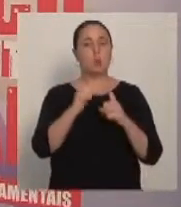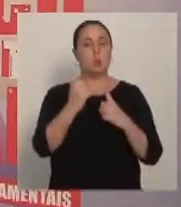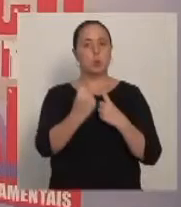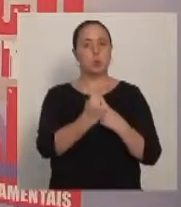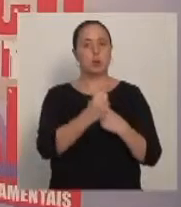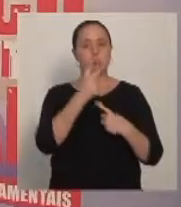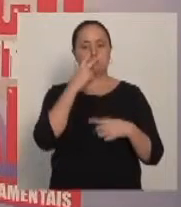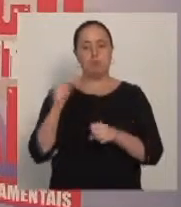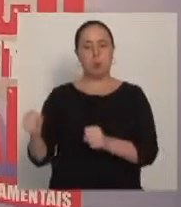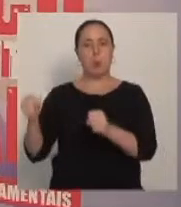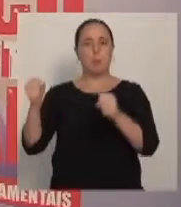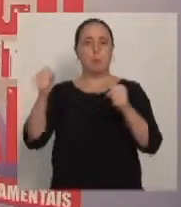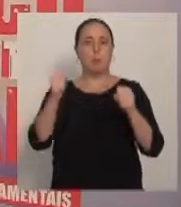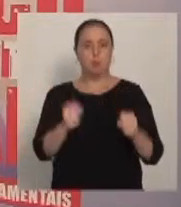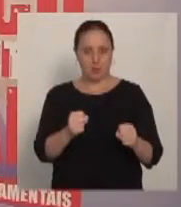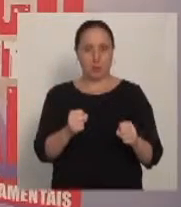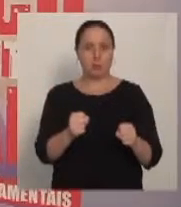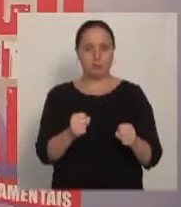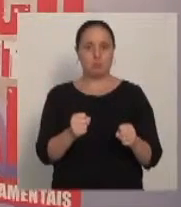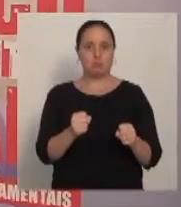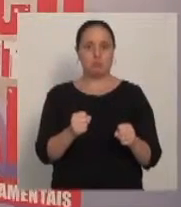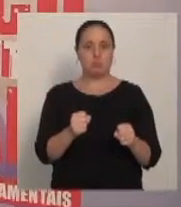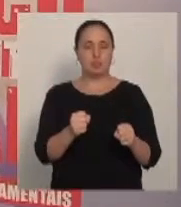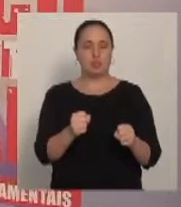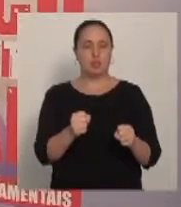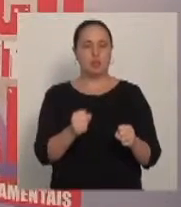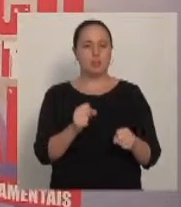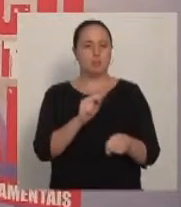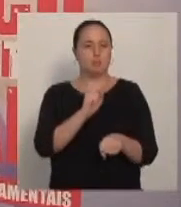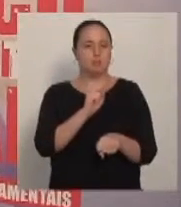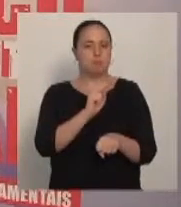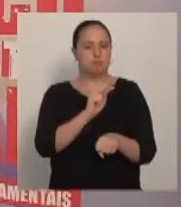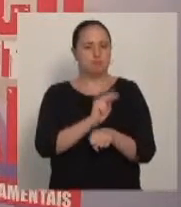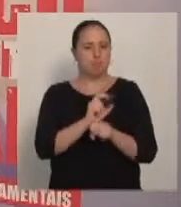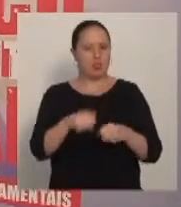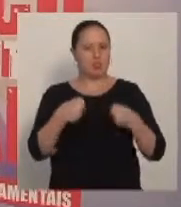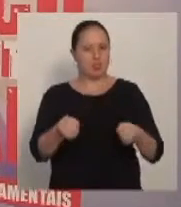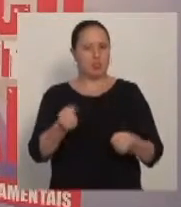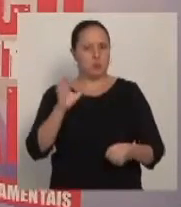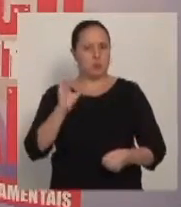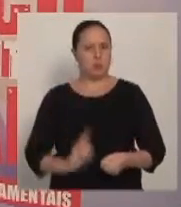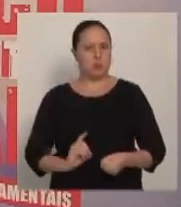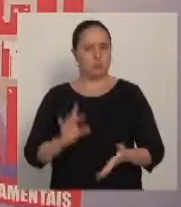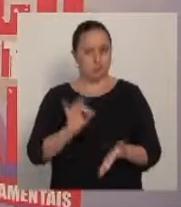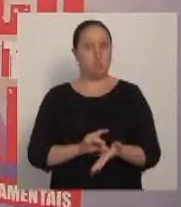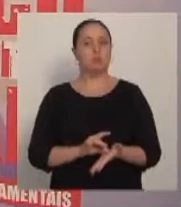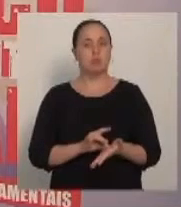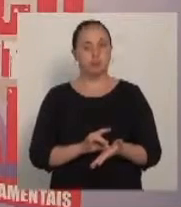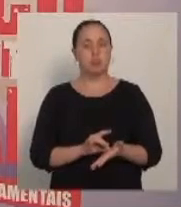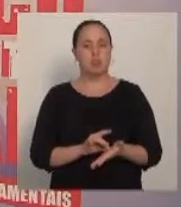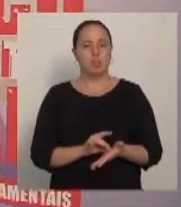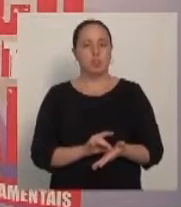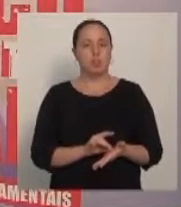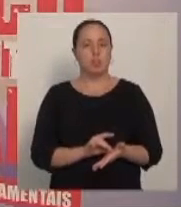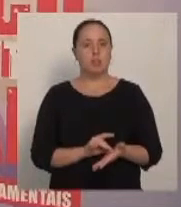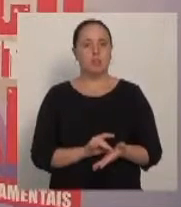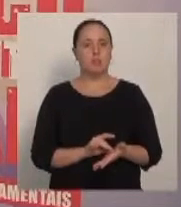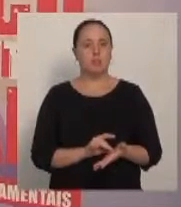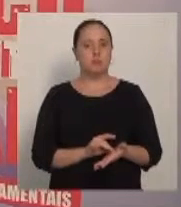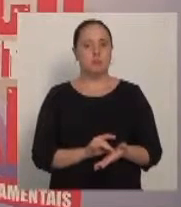é nele que confiamos e depositamos a nossa esperança de investigação.